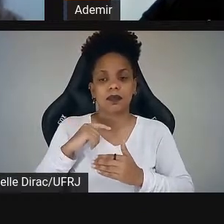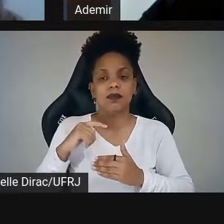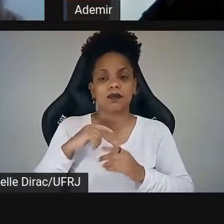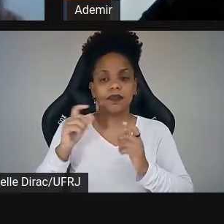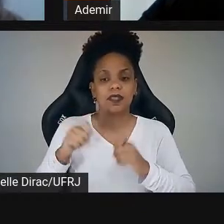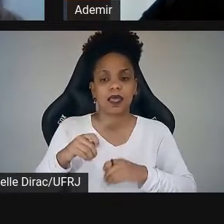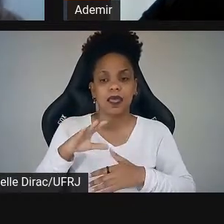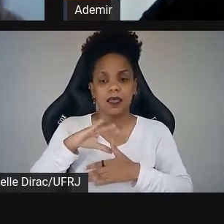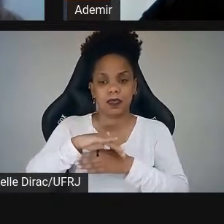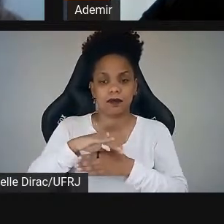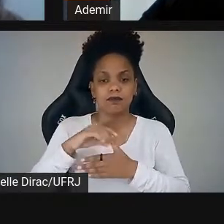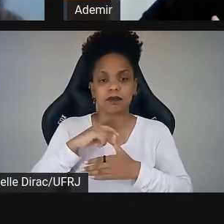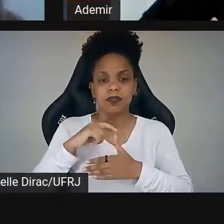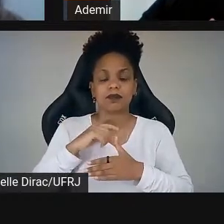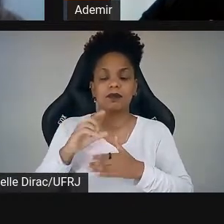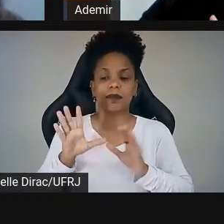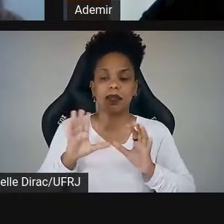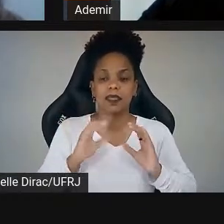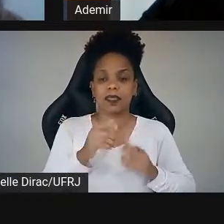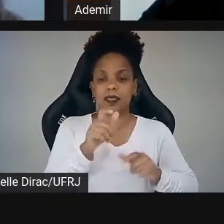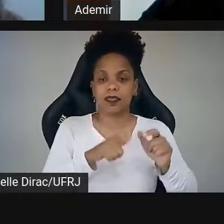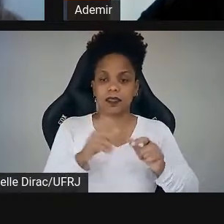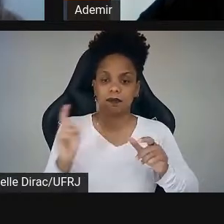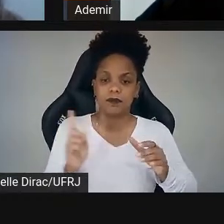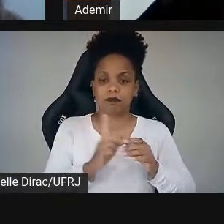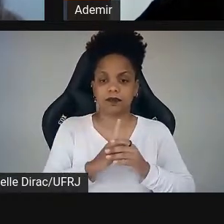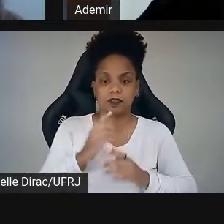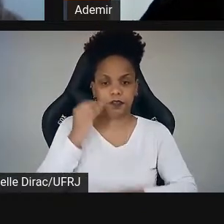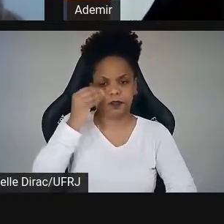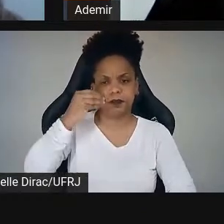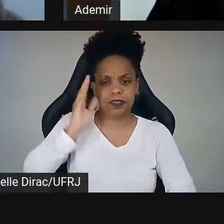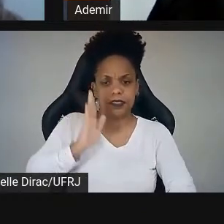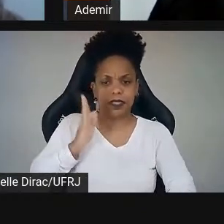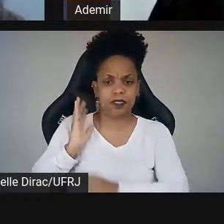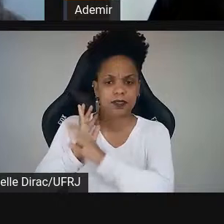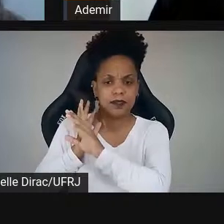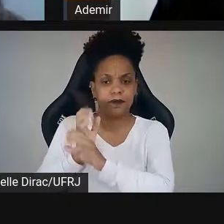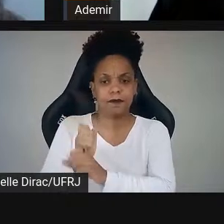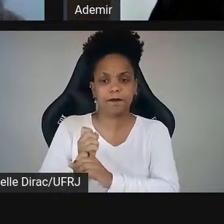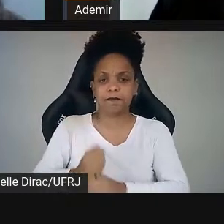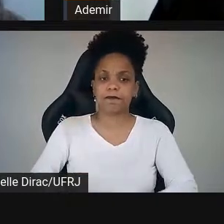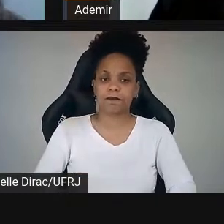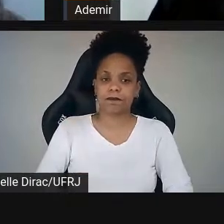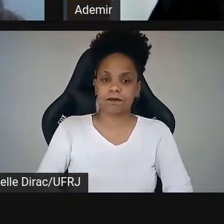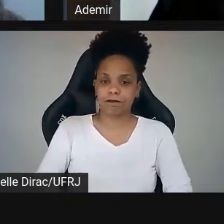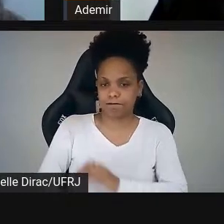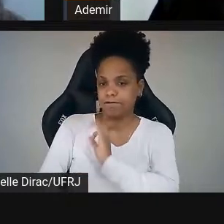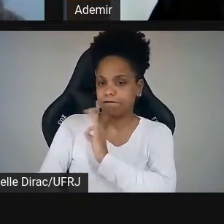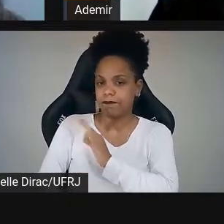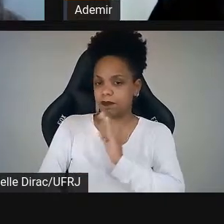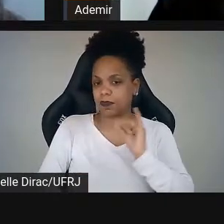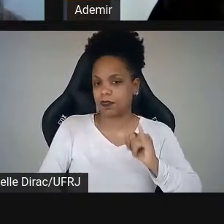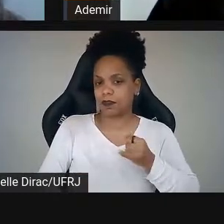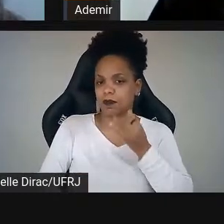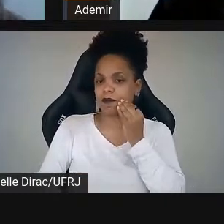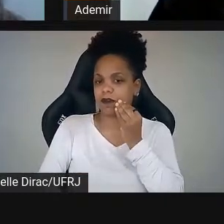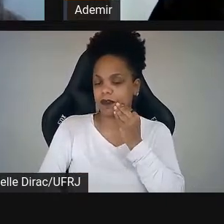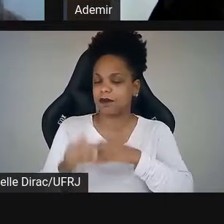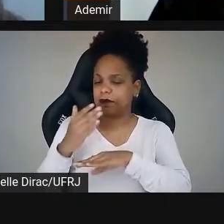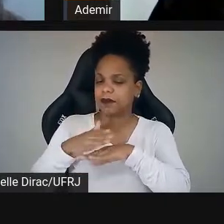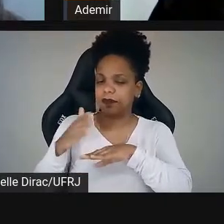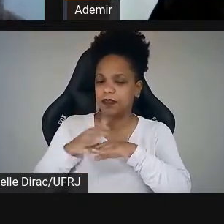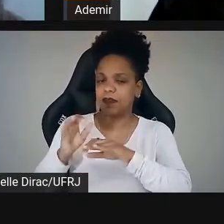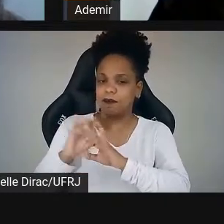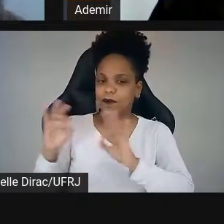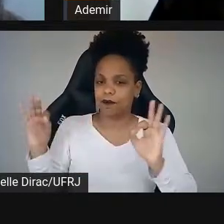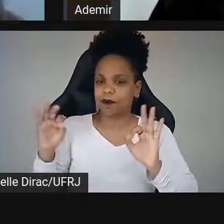podem integrar a equipe já com essas experiências. É realmente uma ótima oportunidade de ir praticando, né? É uma